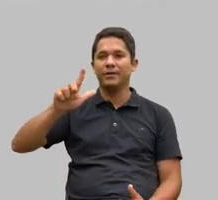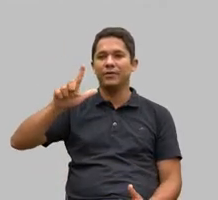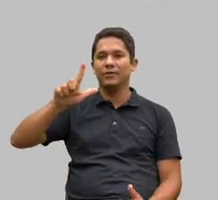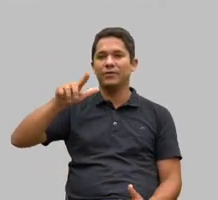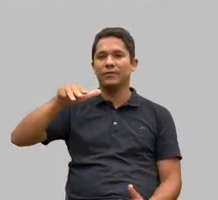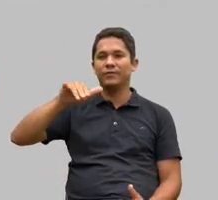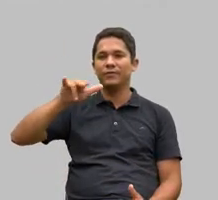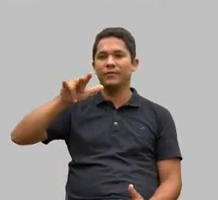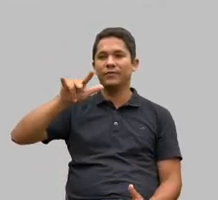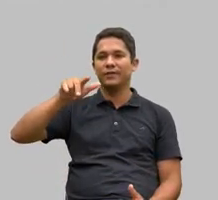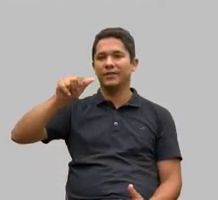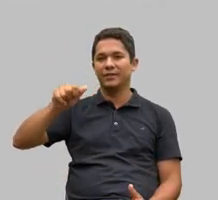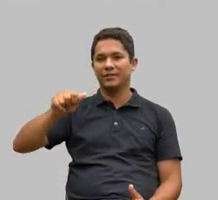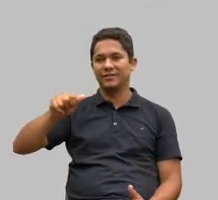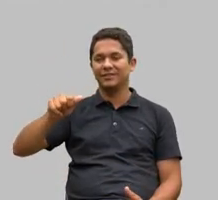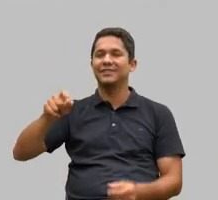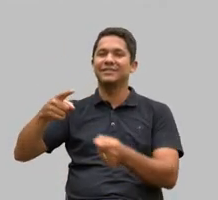Carandai